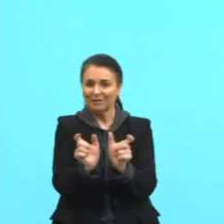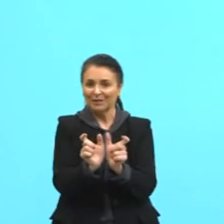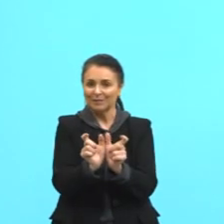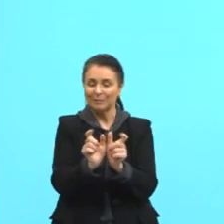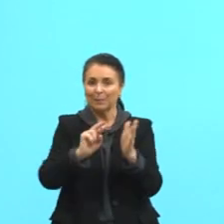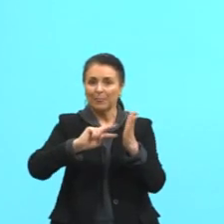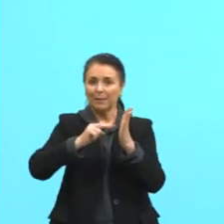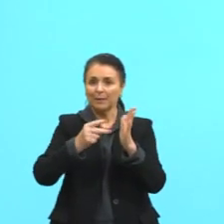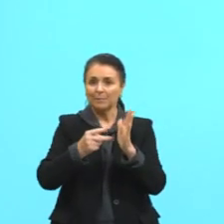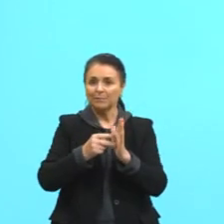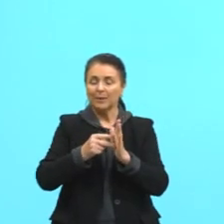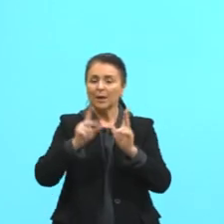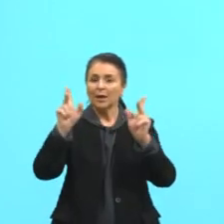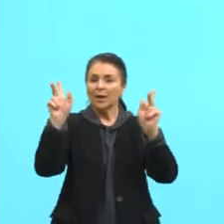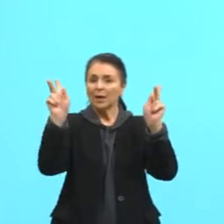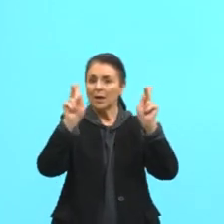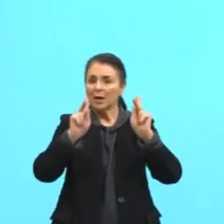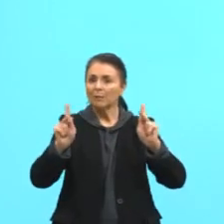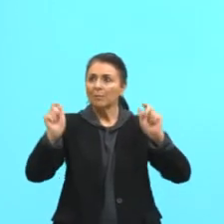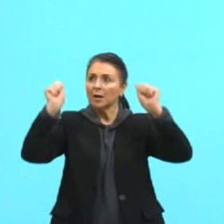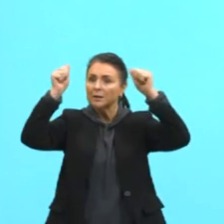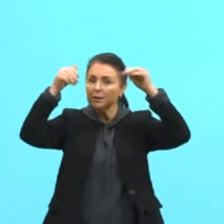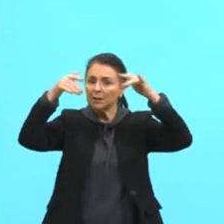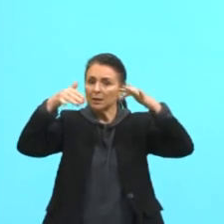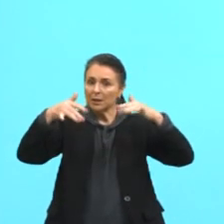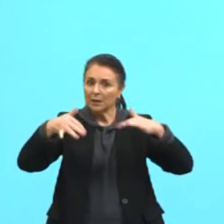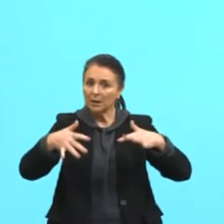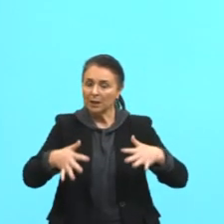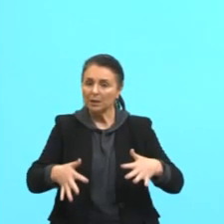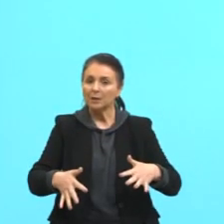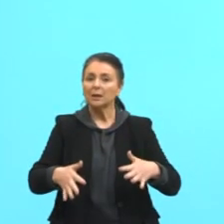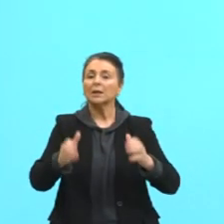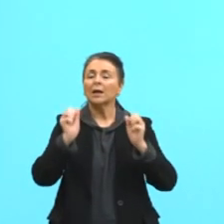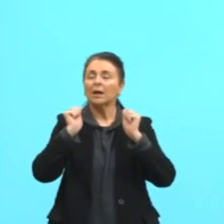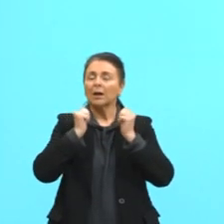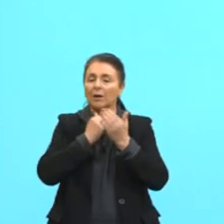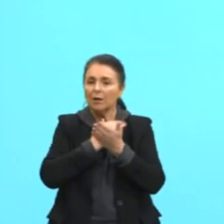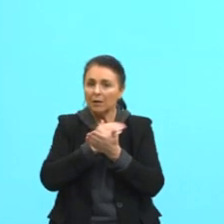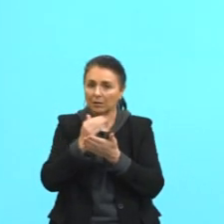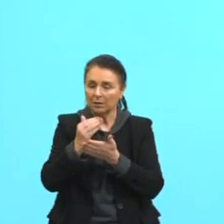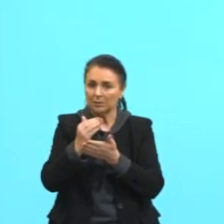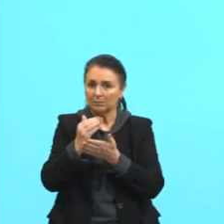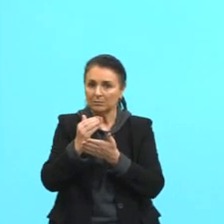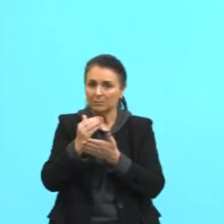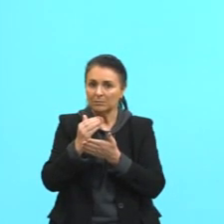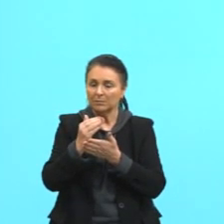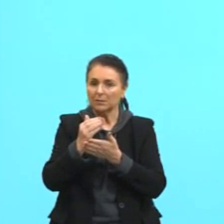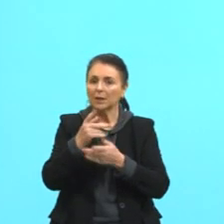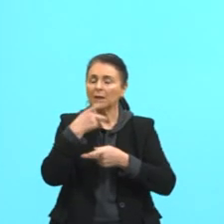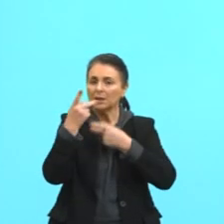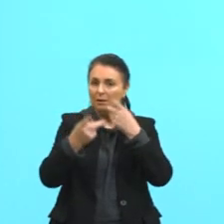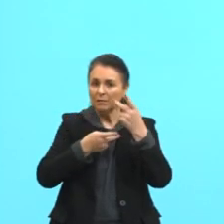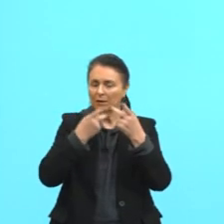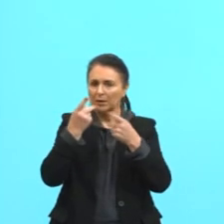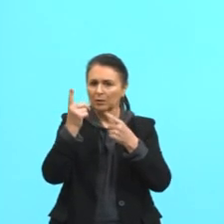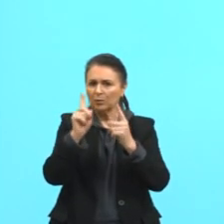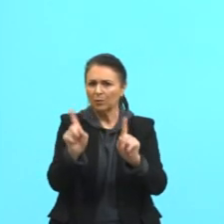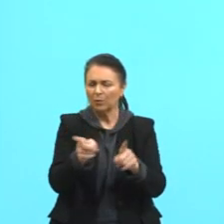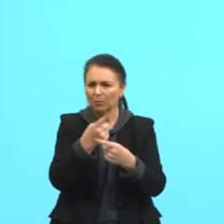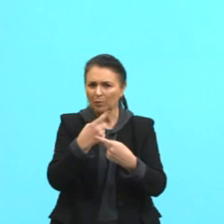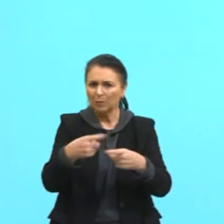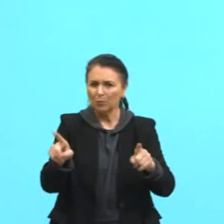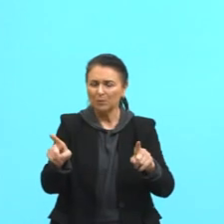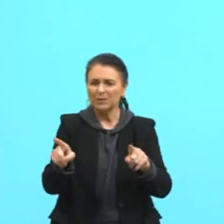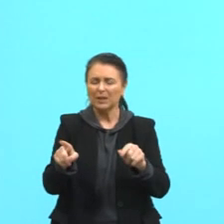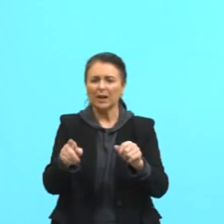e a paz derradeira que enfim vai nos redimir. ele está falando de uma música da época da ditadura, ele